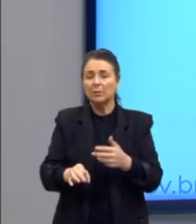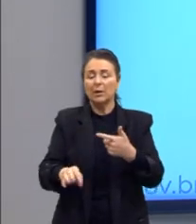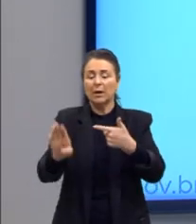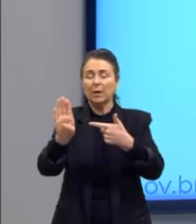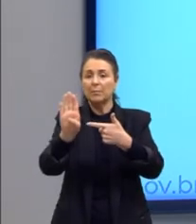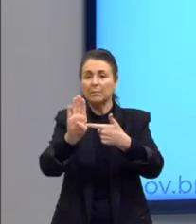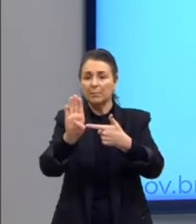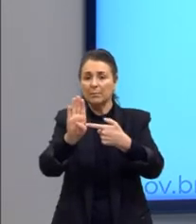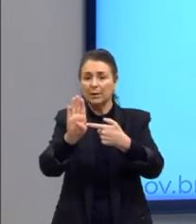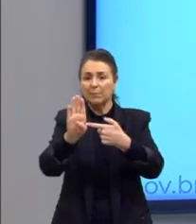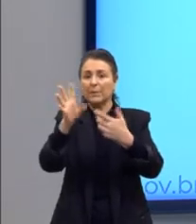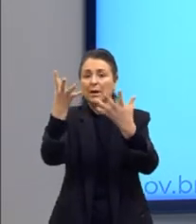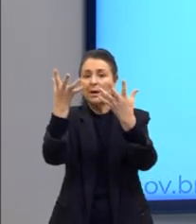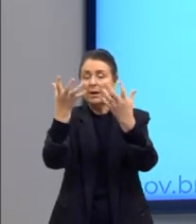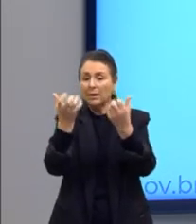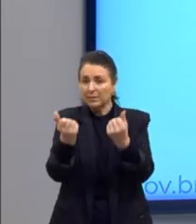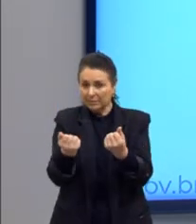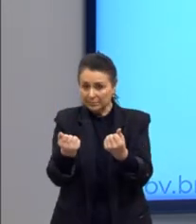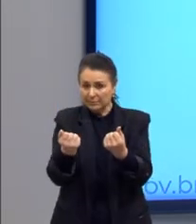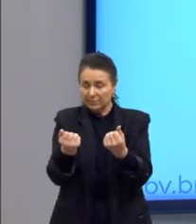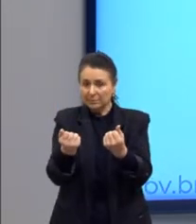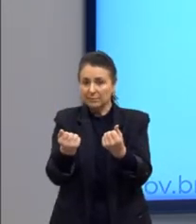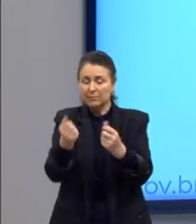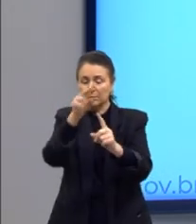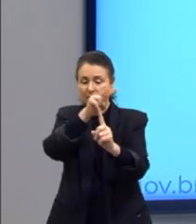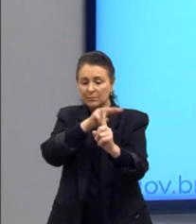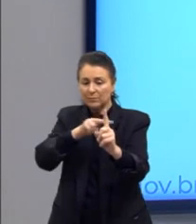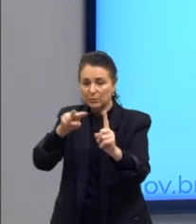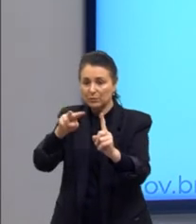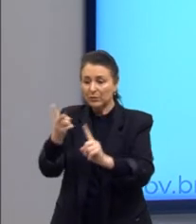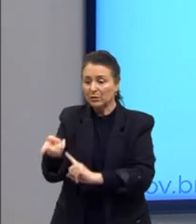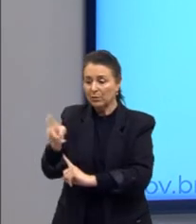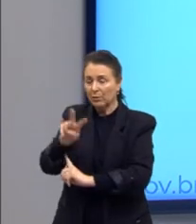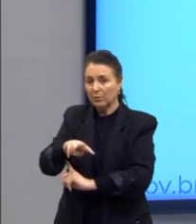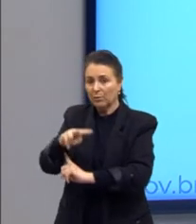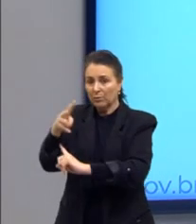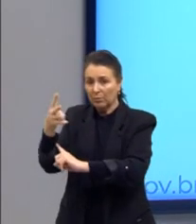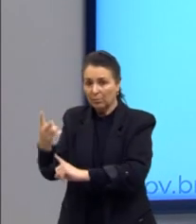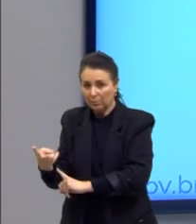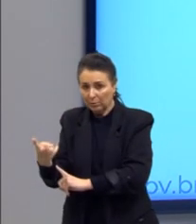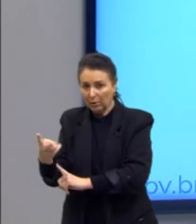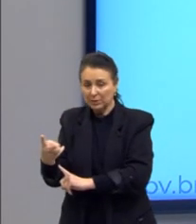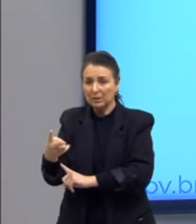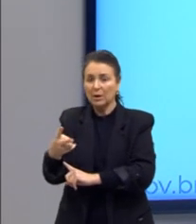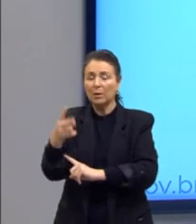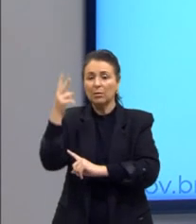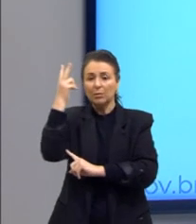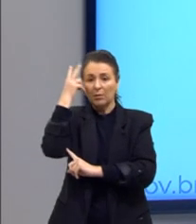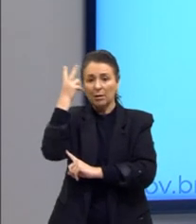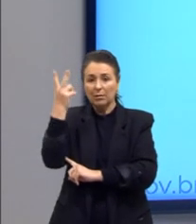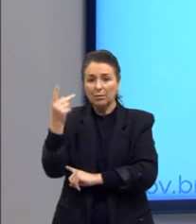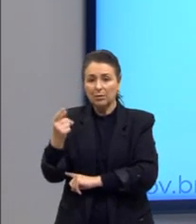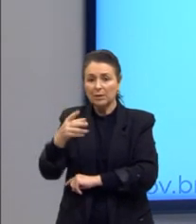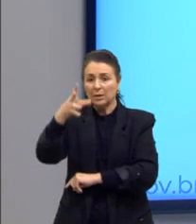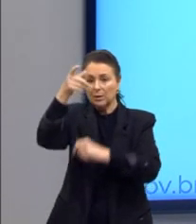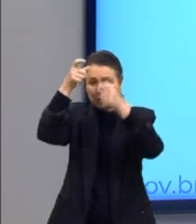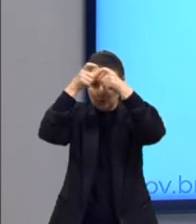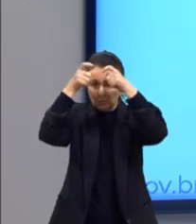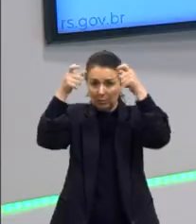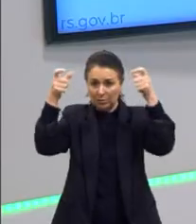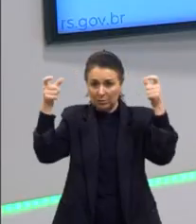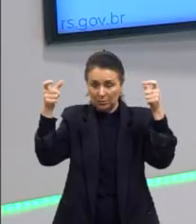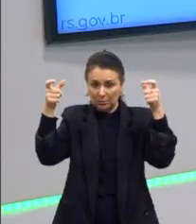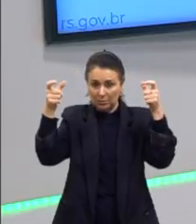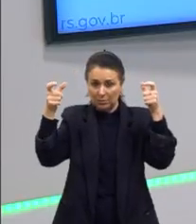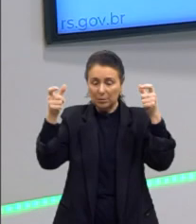B. Assumem pontos de vista opostos acerca da natureza do conhecimento. Portanto,